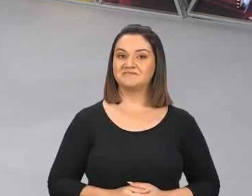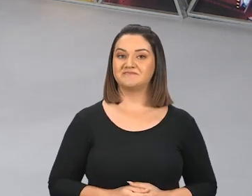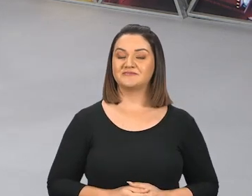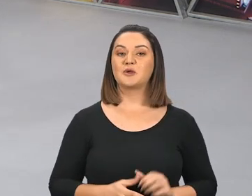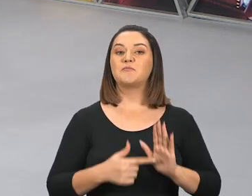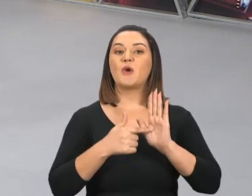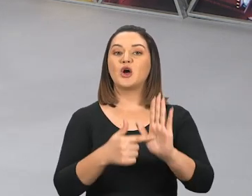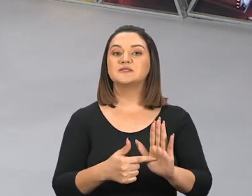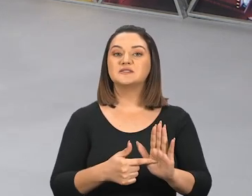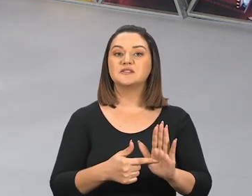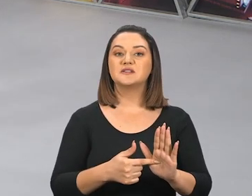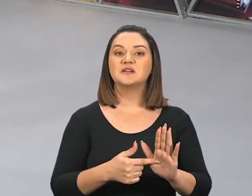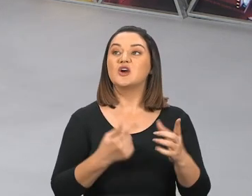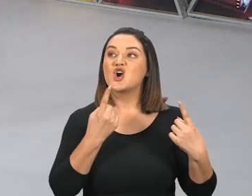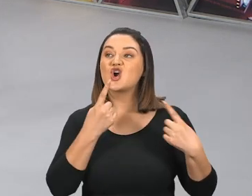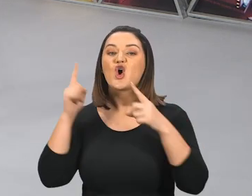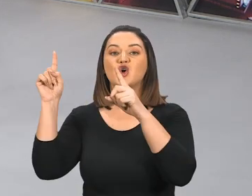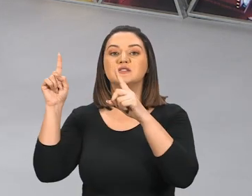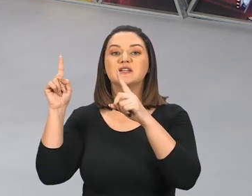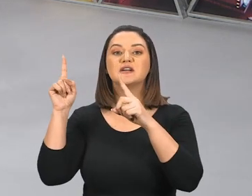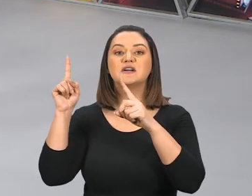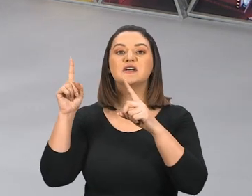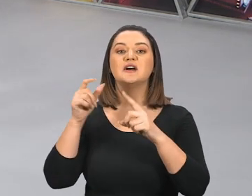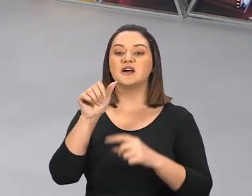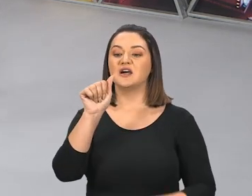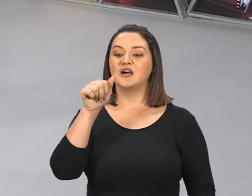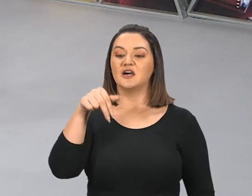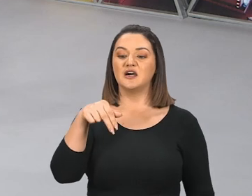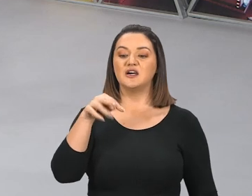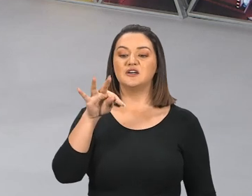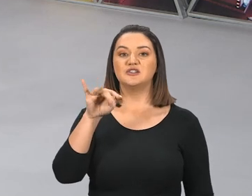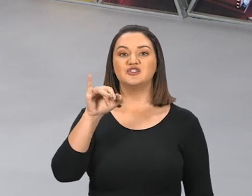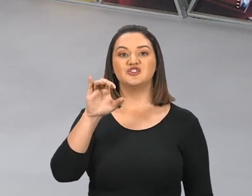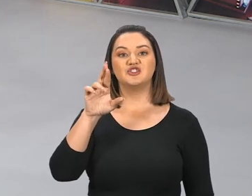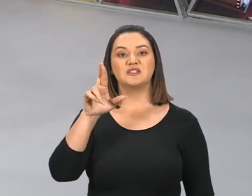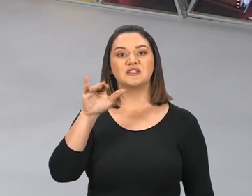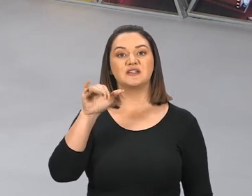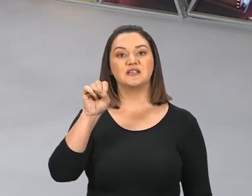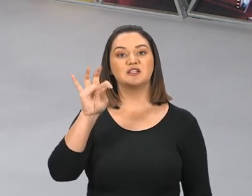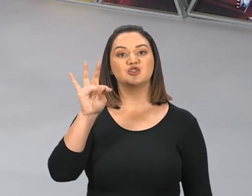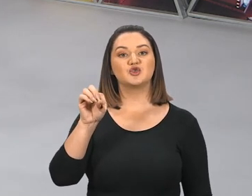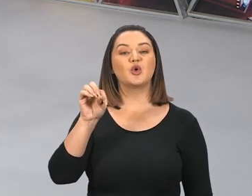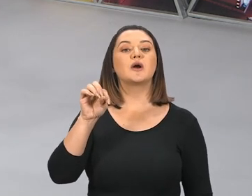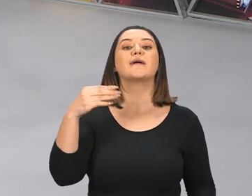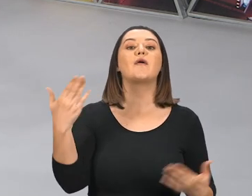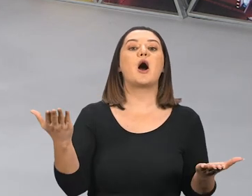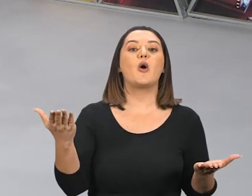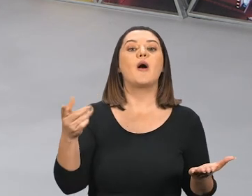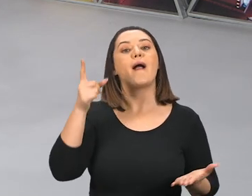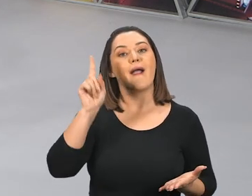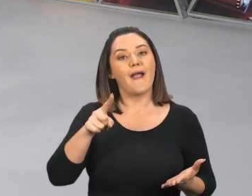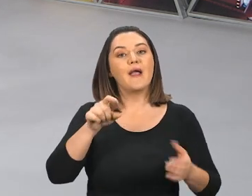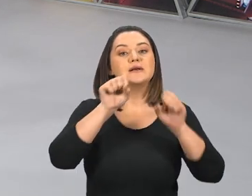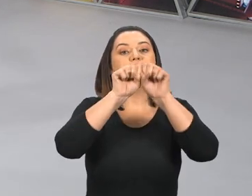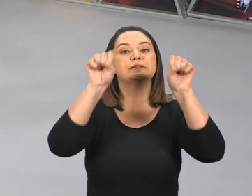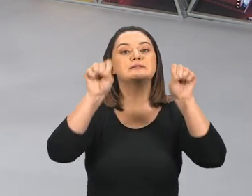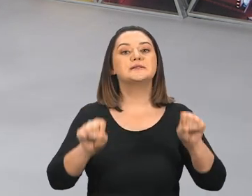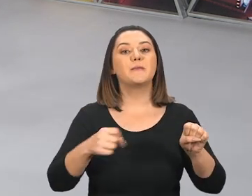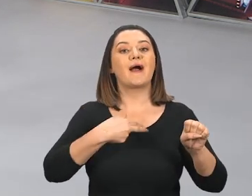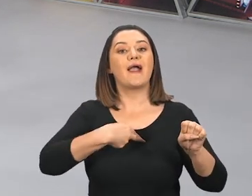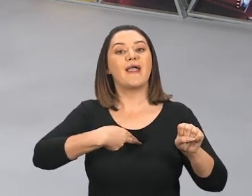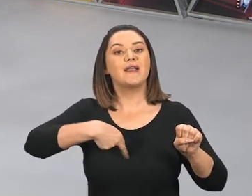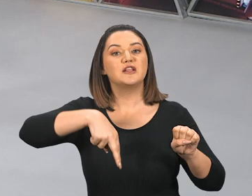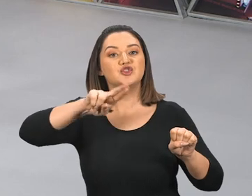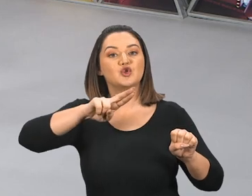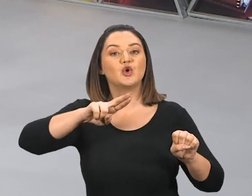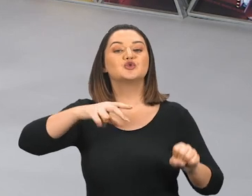anticristo, É o sistema religioso de Roma, O sistema religioso de